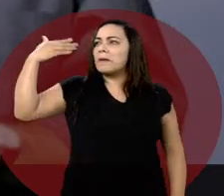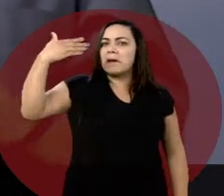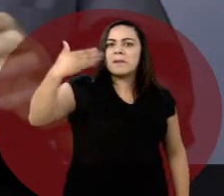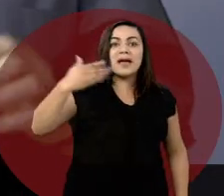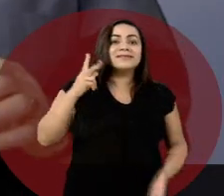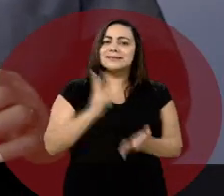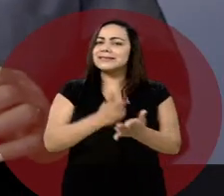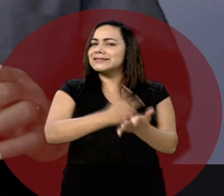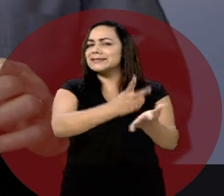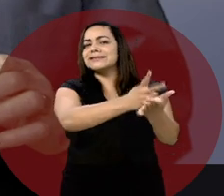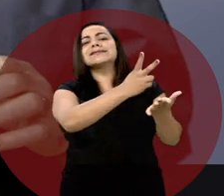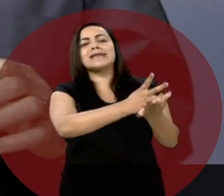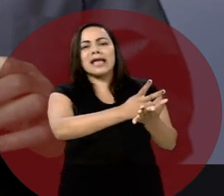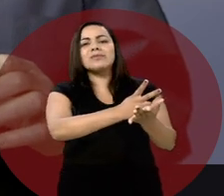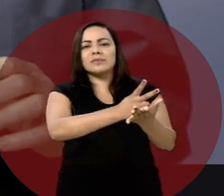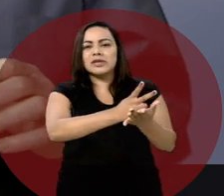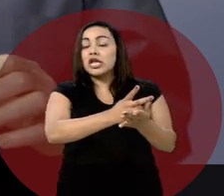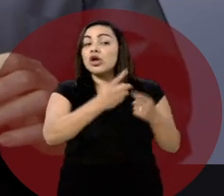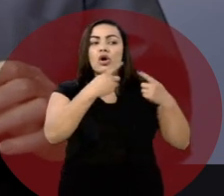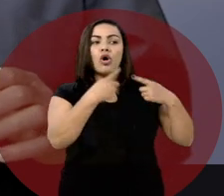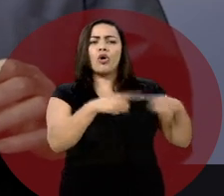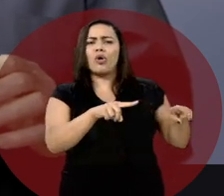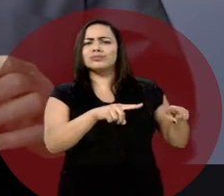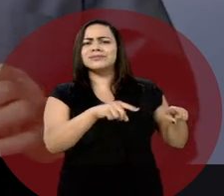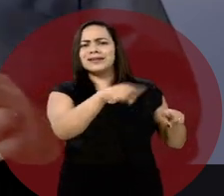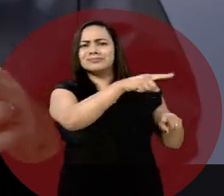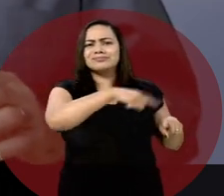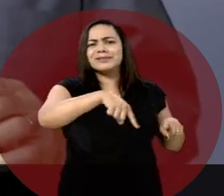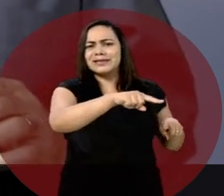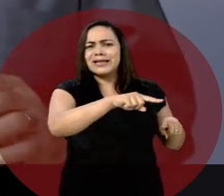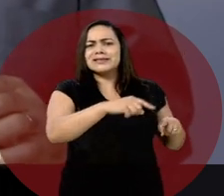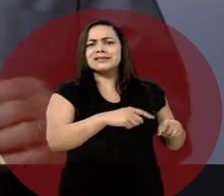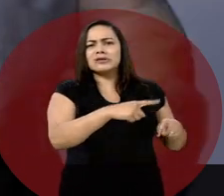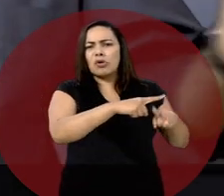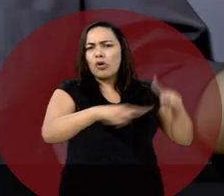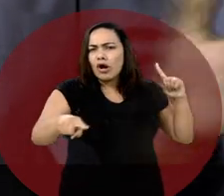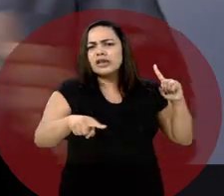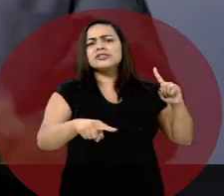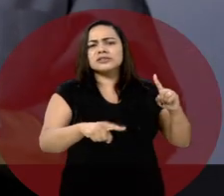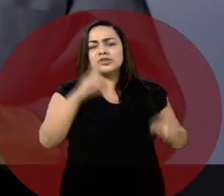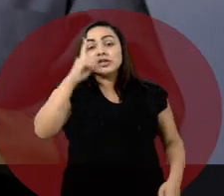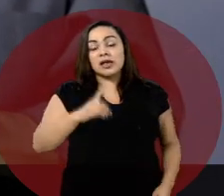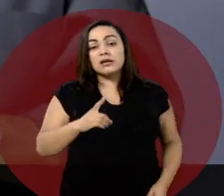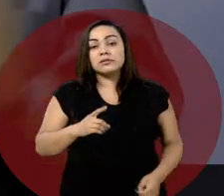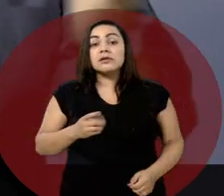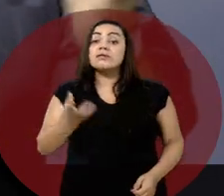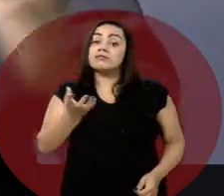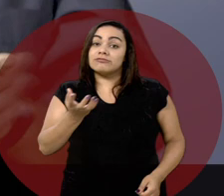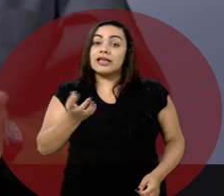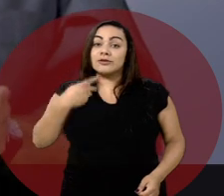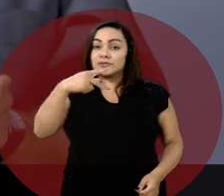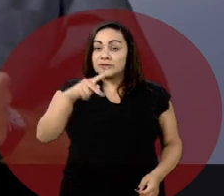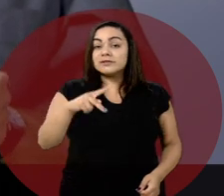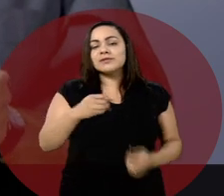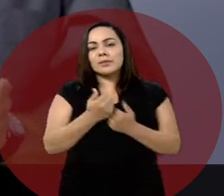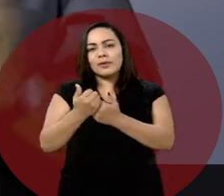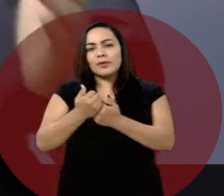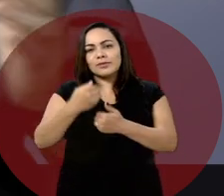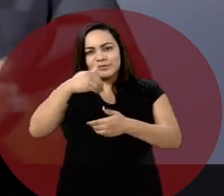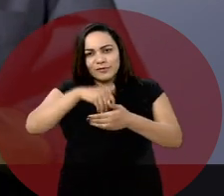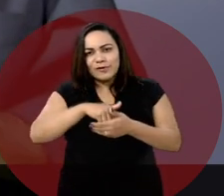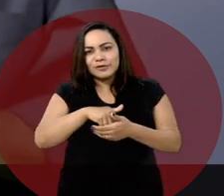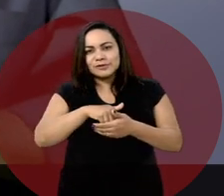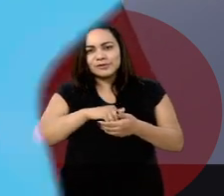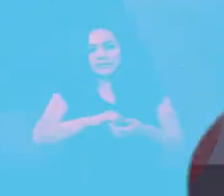historicamente, foi e continua contra o corte desses direitos. Continuamos nessa luta. Espero contar com o seu